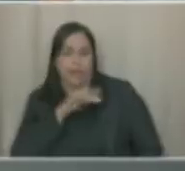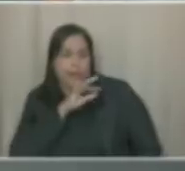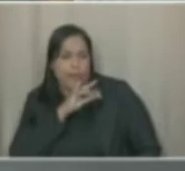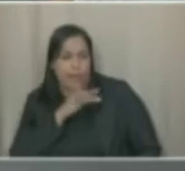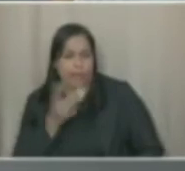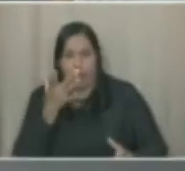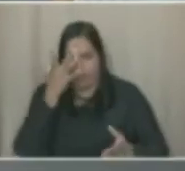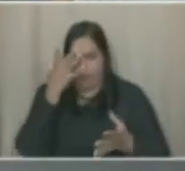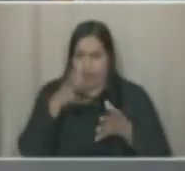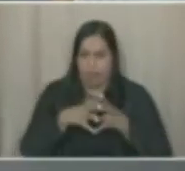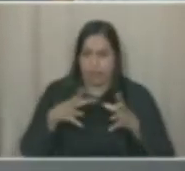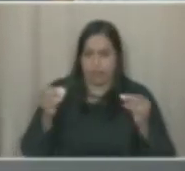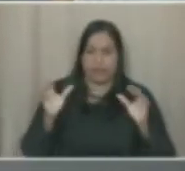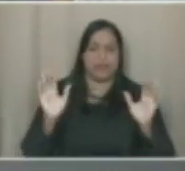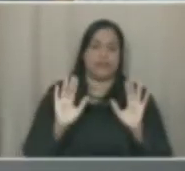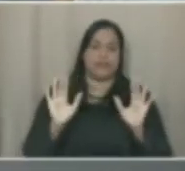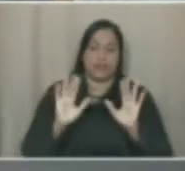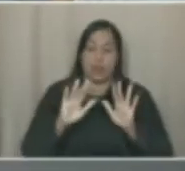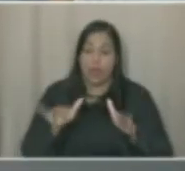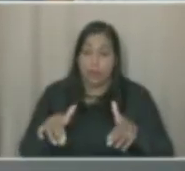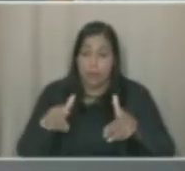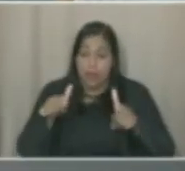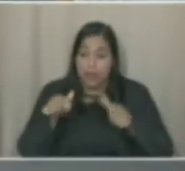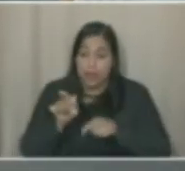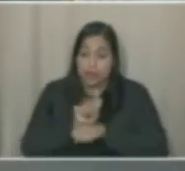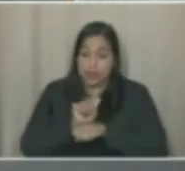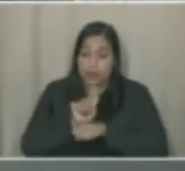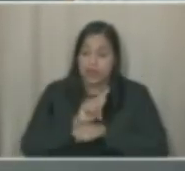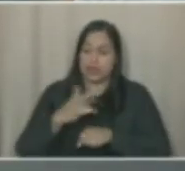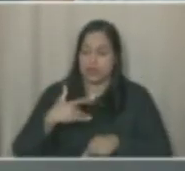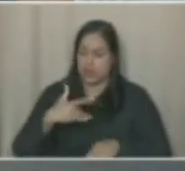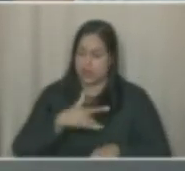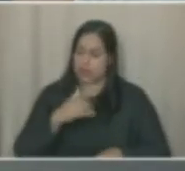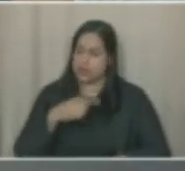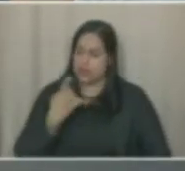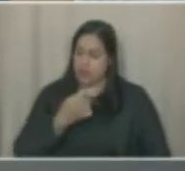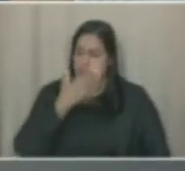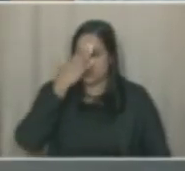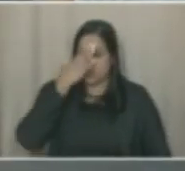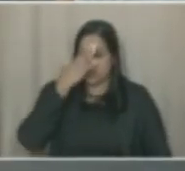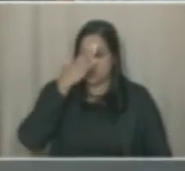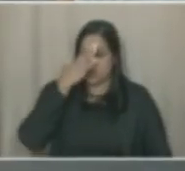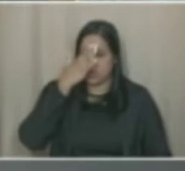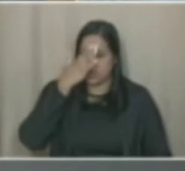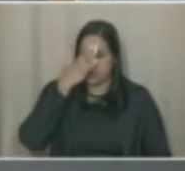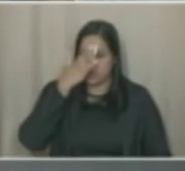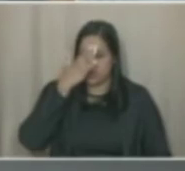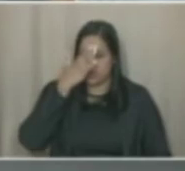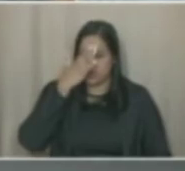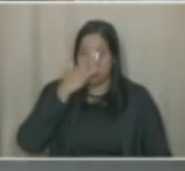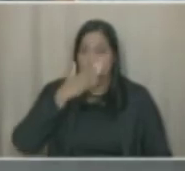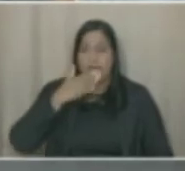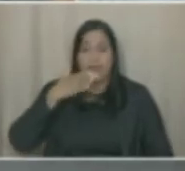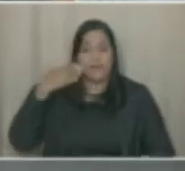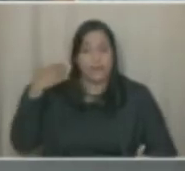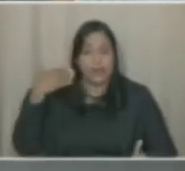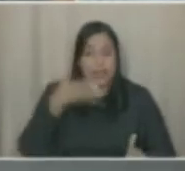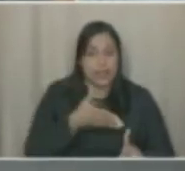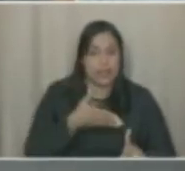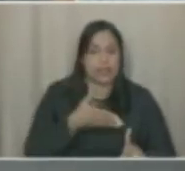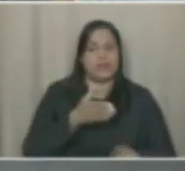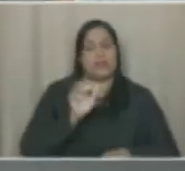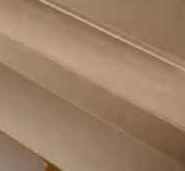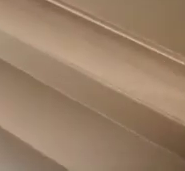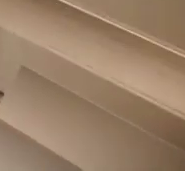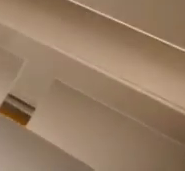Nós entendemos que não é a melhor forma de se gerir a saúde, nós entendemos que a melhor forma de se gerir a saúde é diretamente, através do